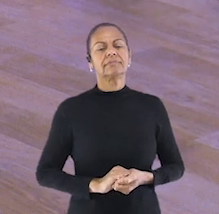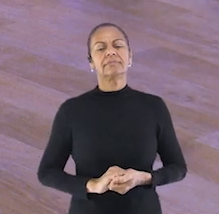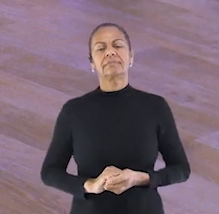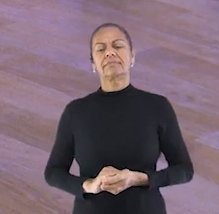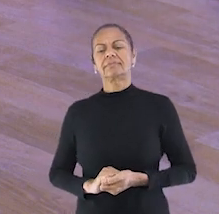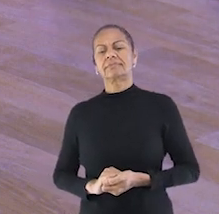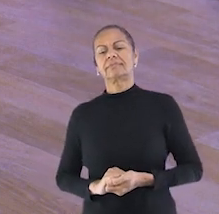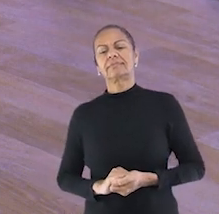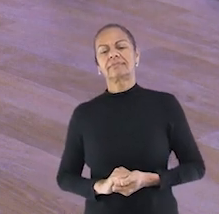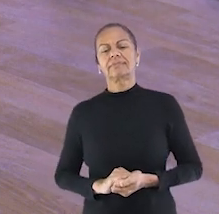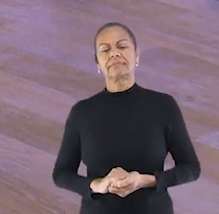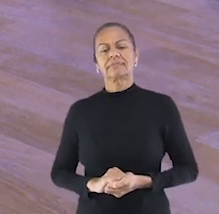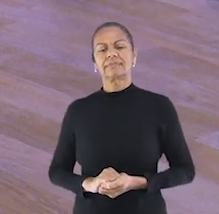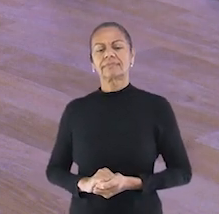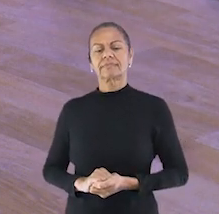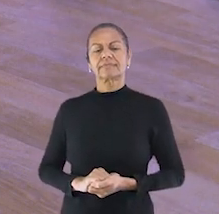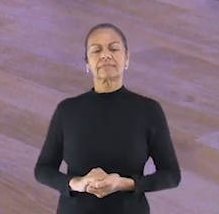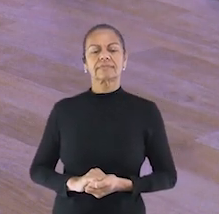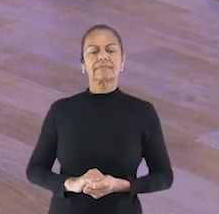Foi.